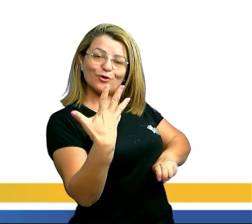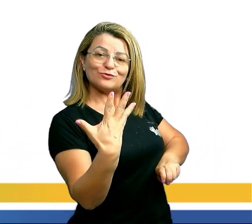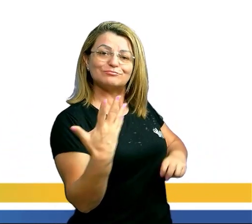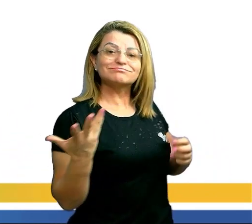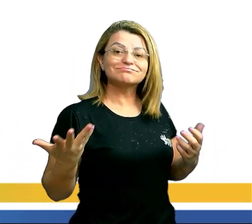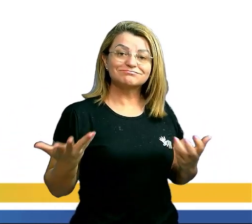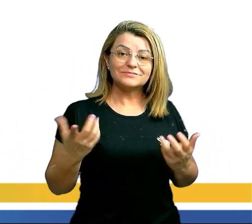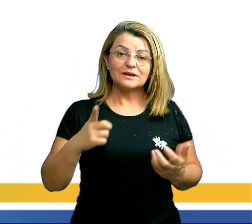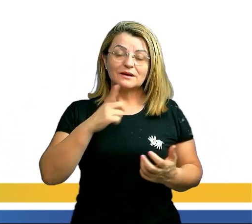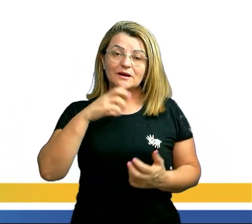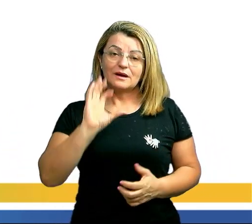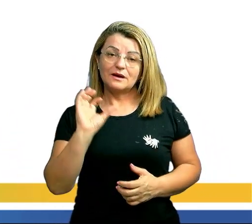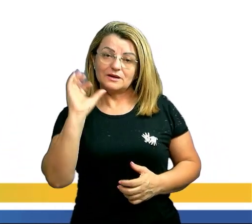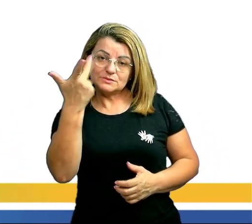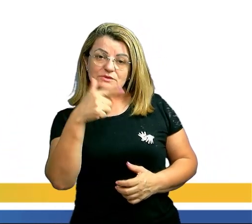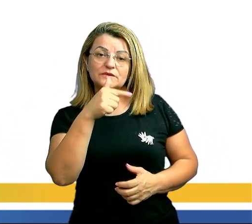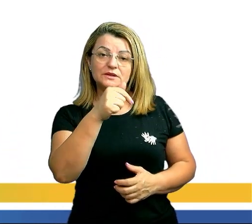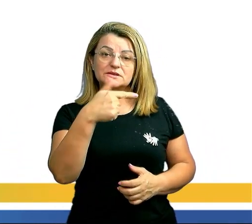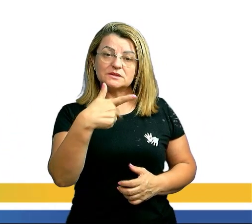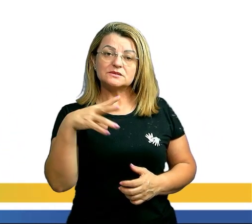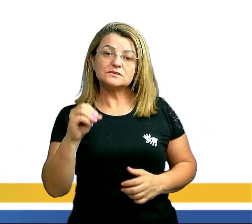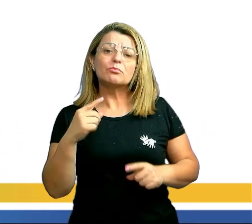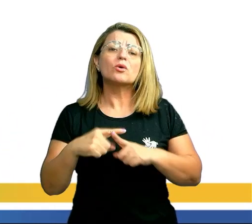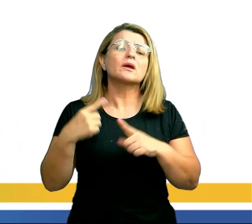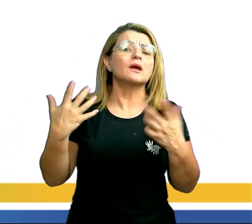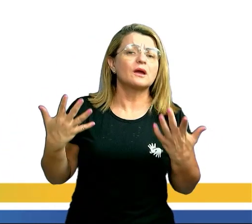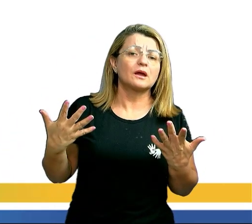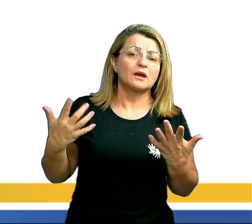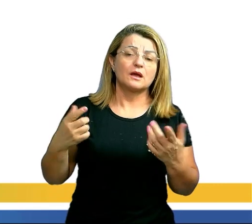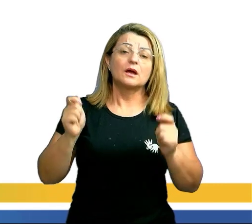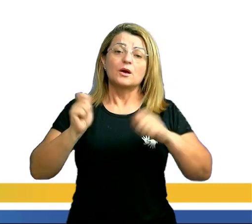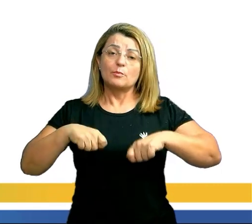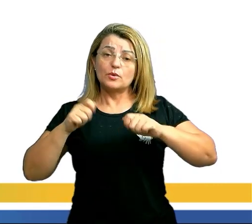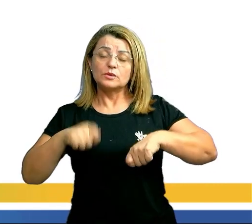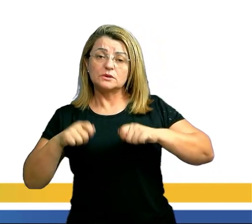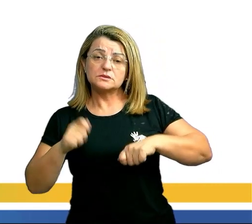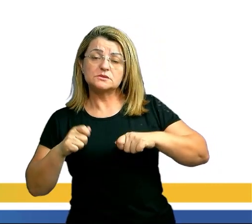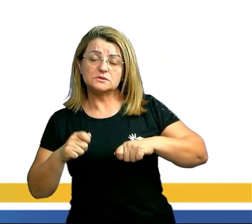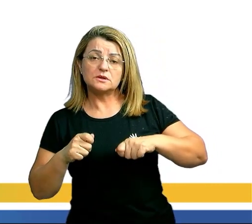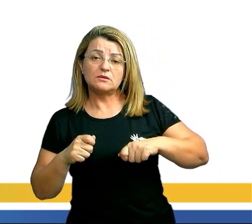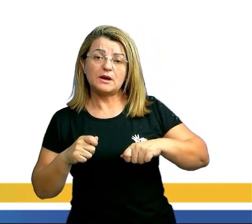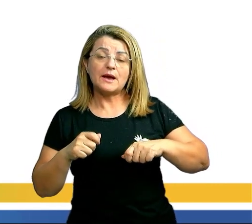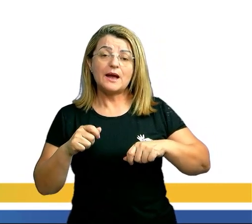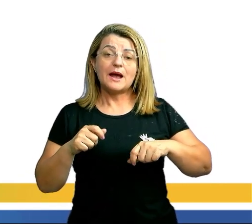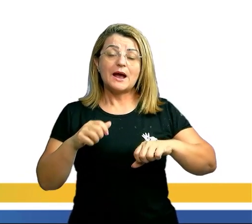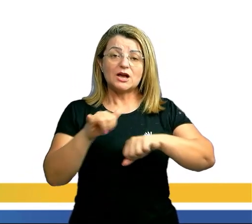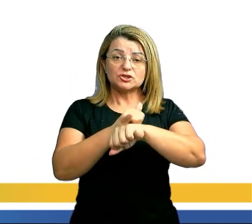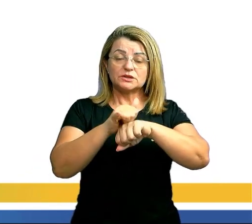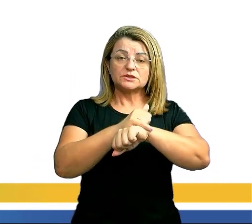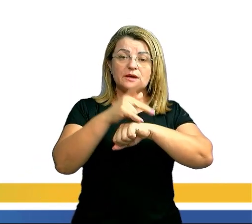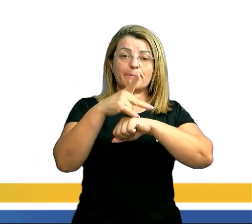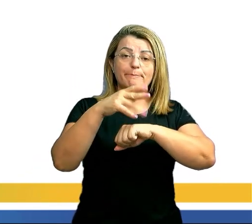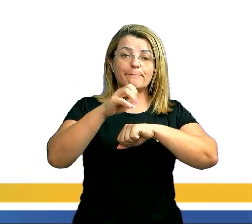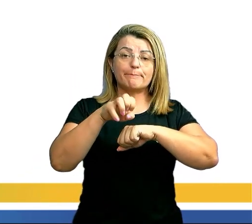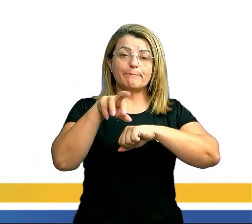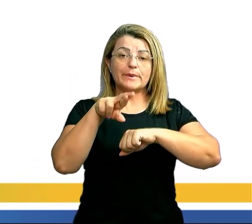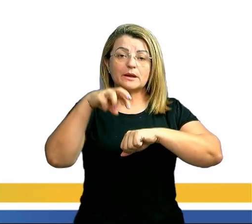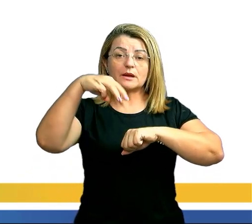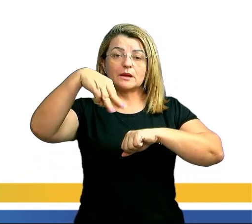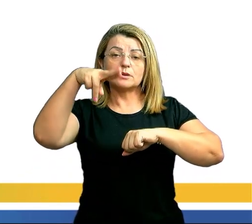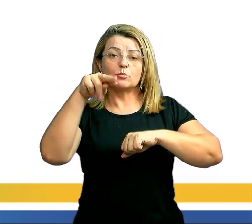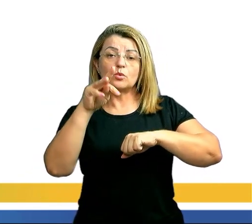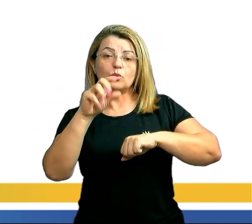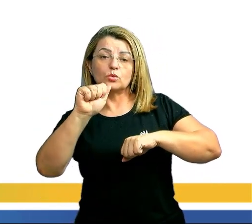A resposta vai dar setecentos e vinte. Por quê, professor? Podemos usar a fórmula de permutação, pois todos os elementos